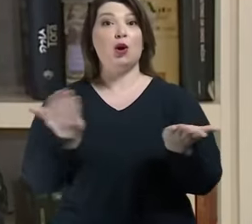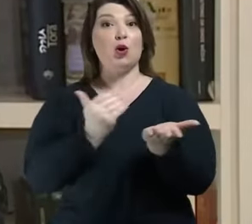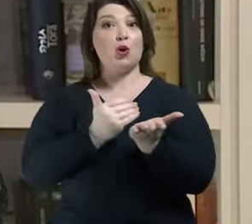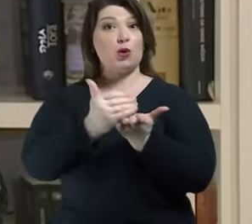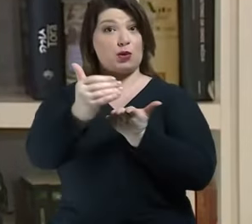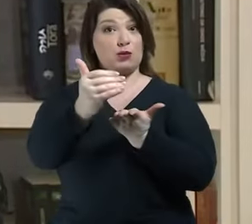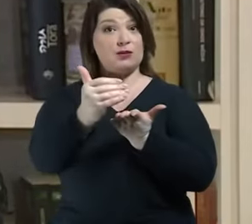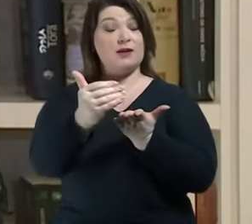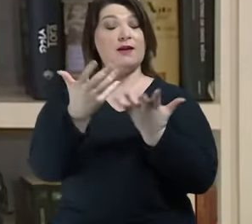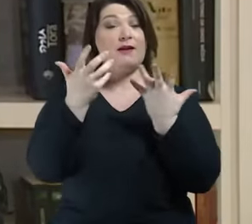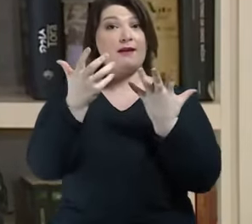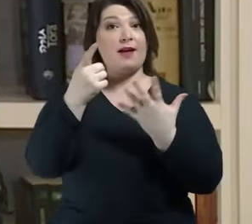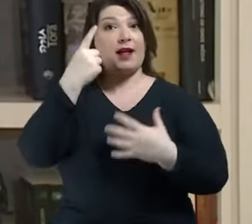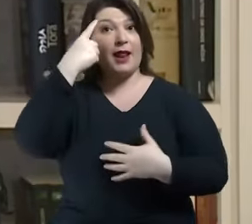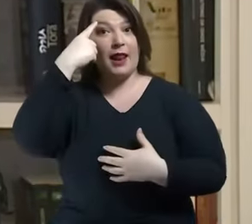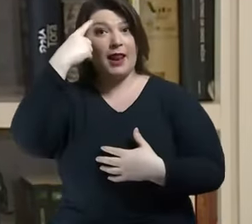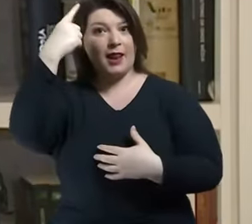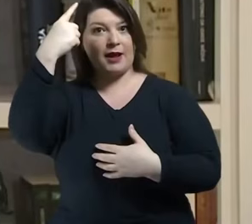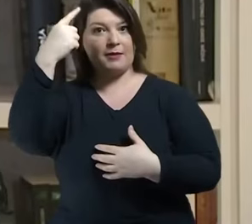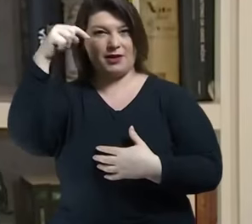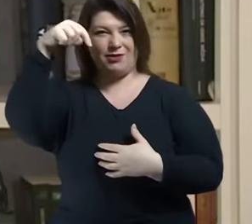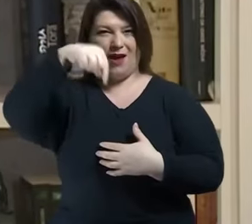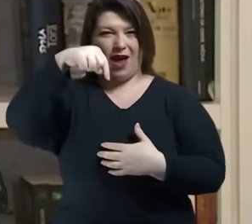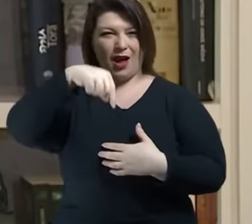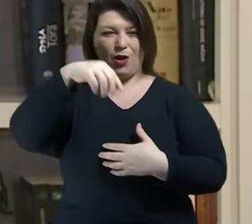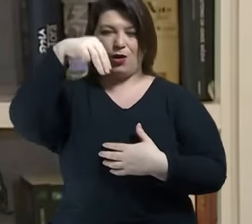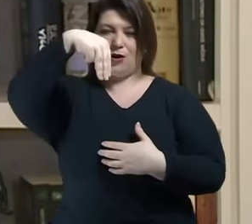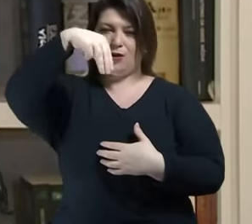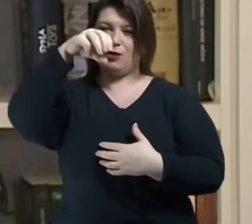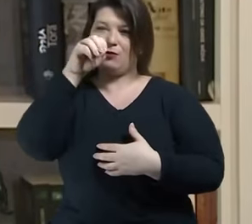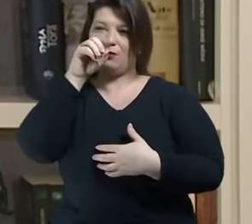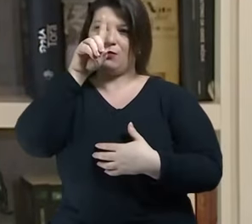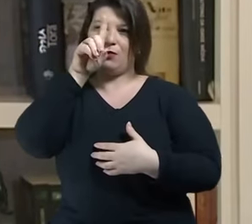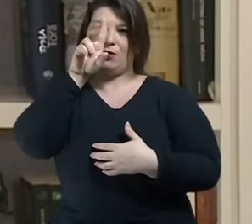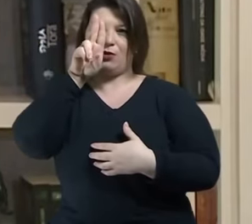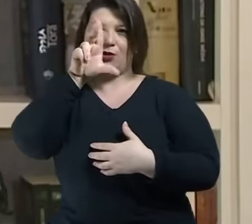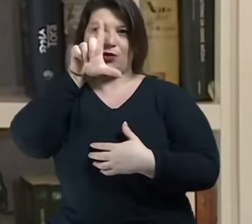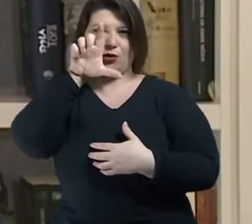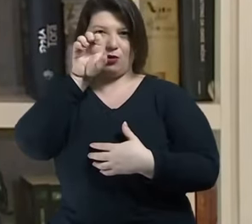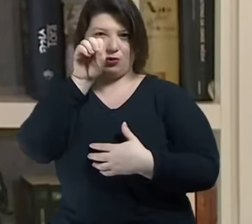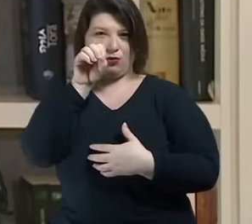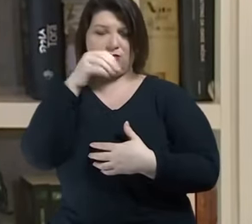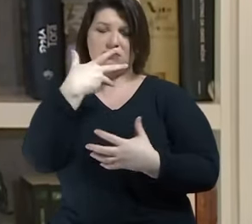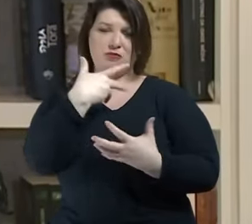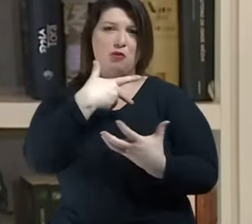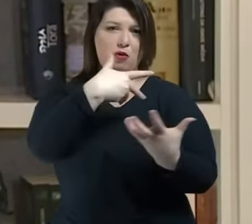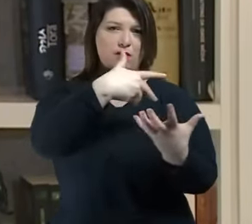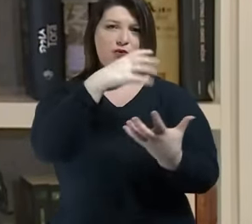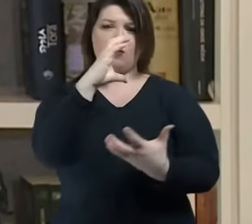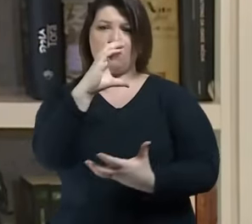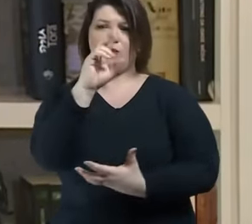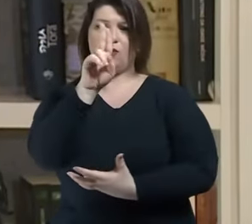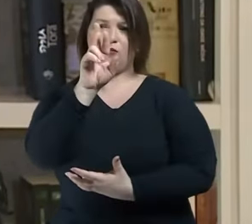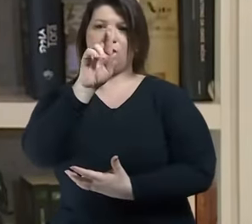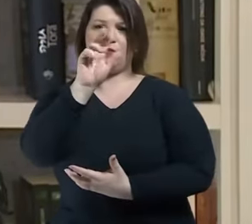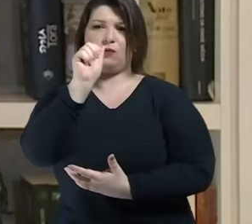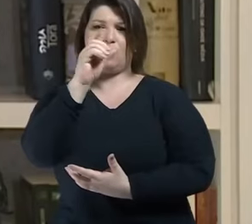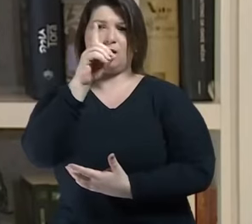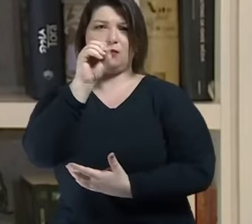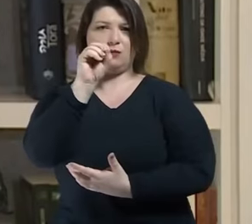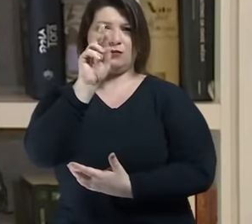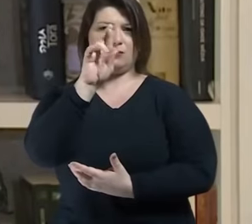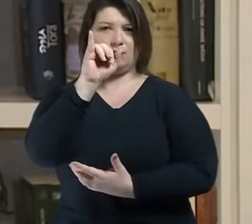quando eu supus esse módulo para o qual me chamaram para a curadoria, eu imaginei aquela frase do livrinho do